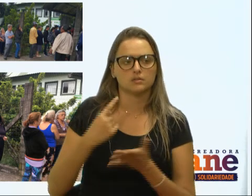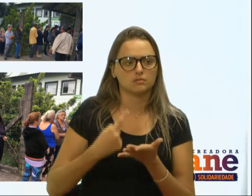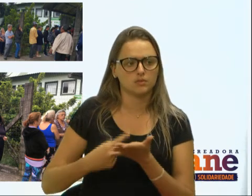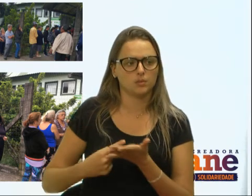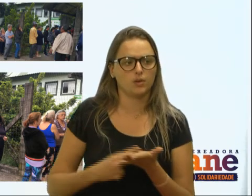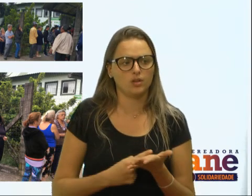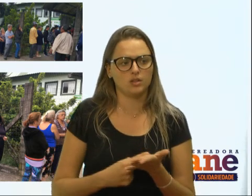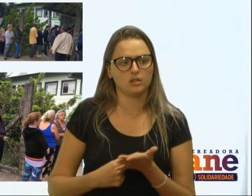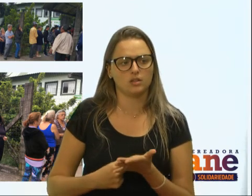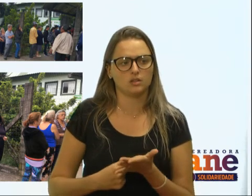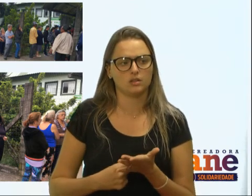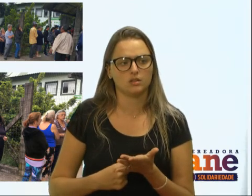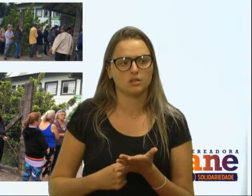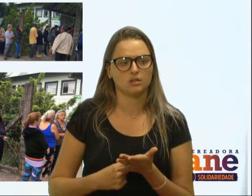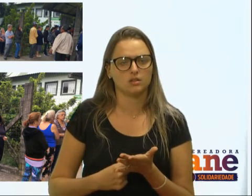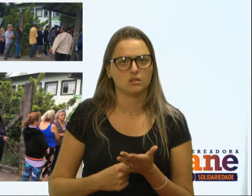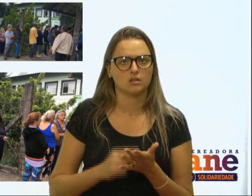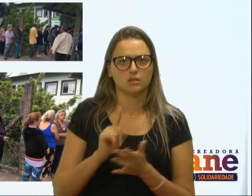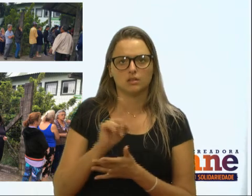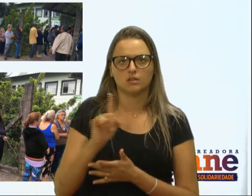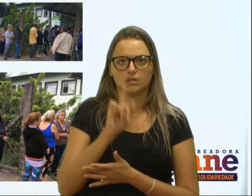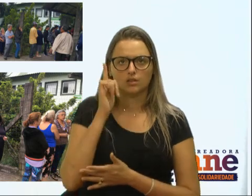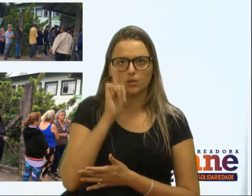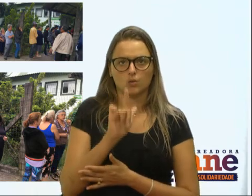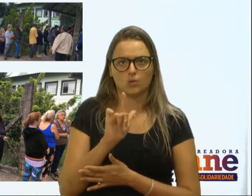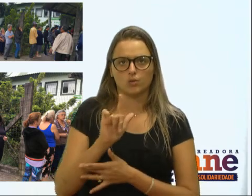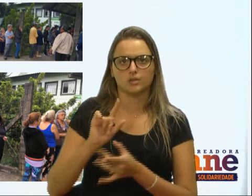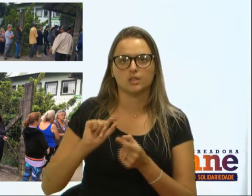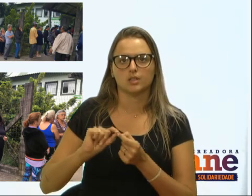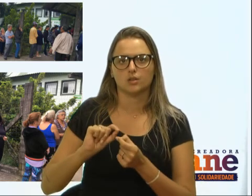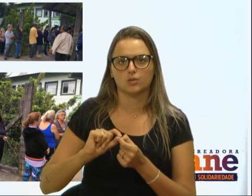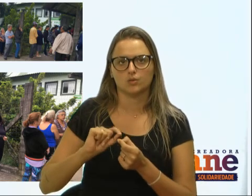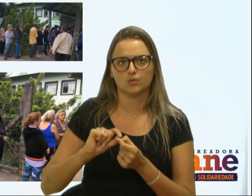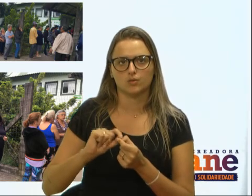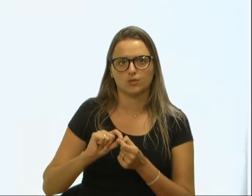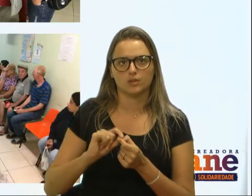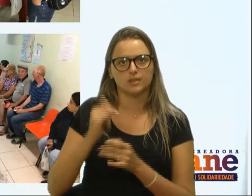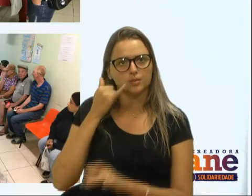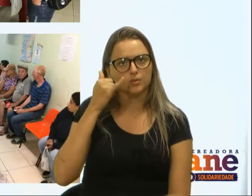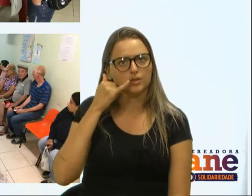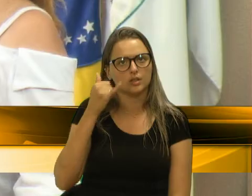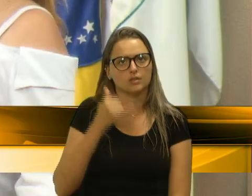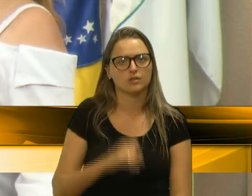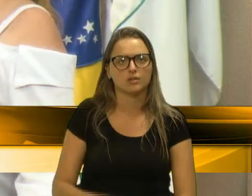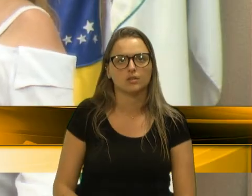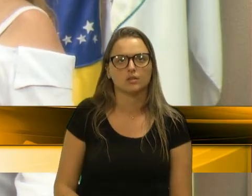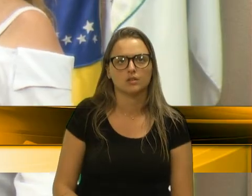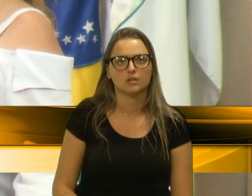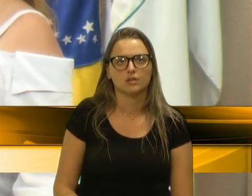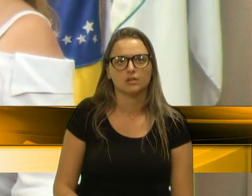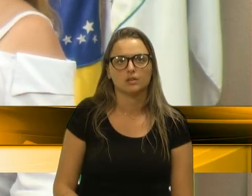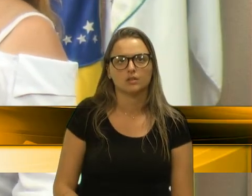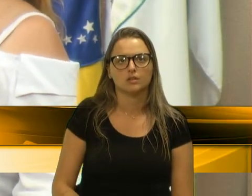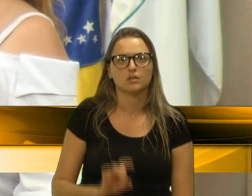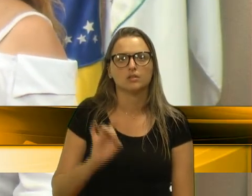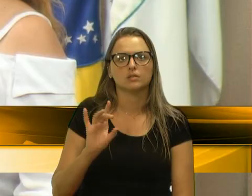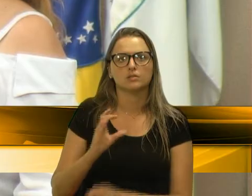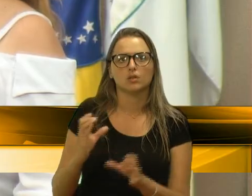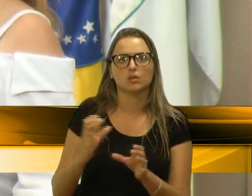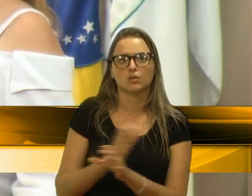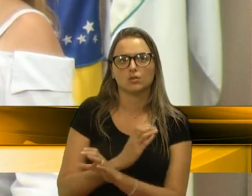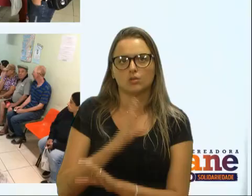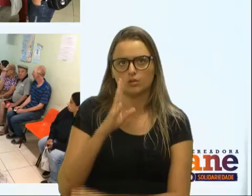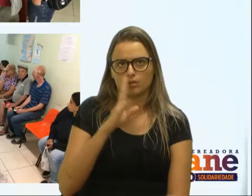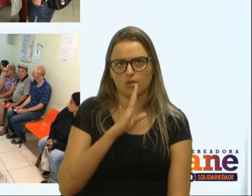os pacientes não estão conseguindo fazer via telefone. Para concluir rapidamente, então, na